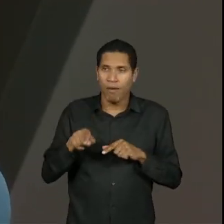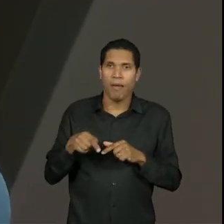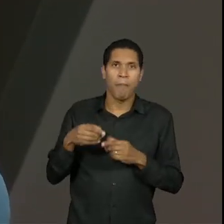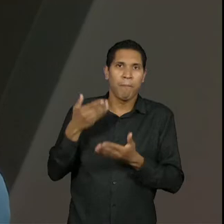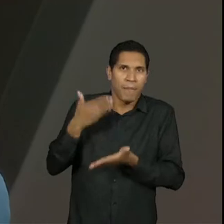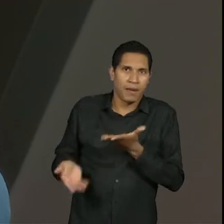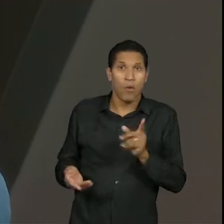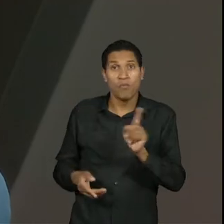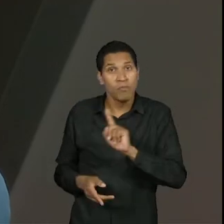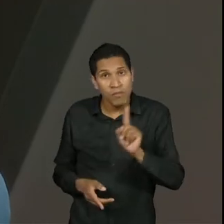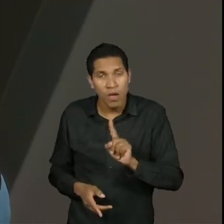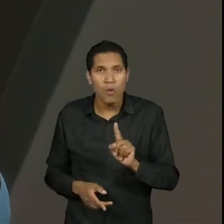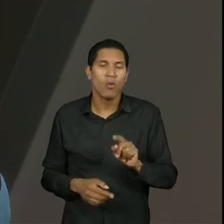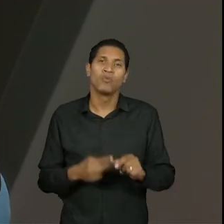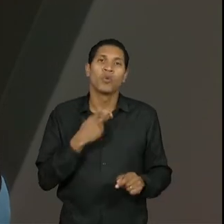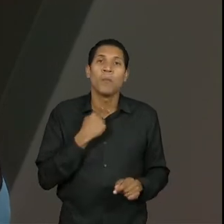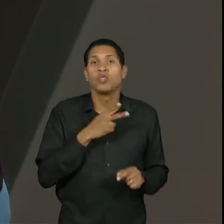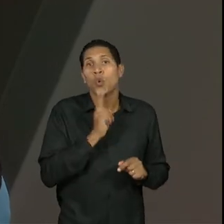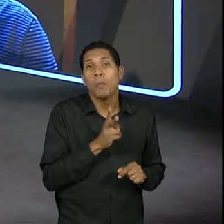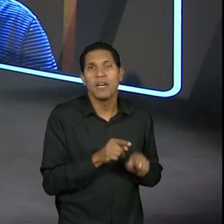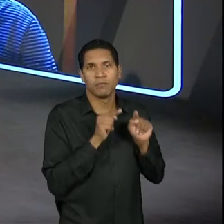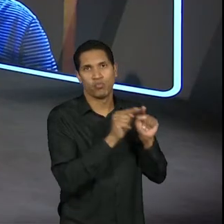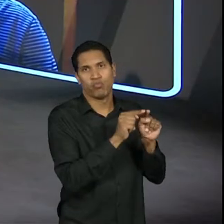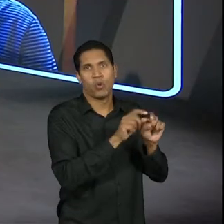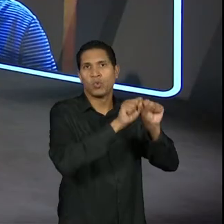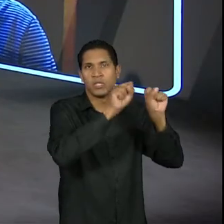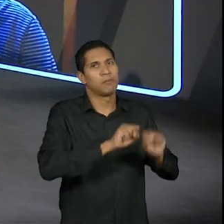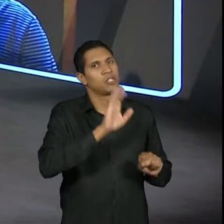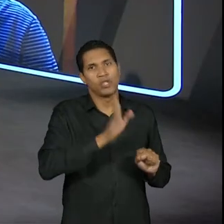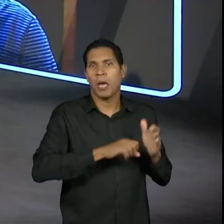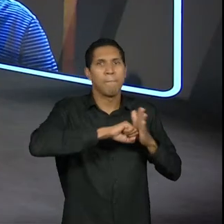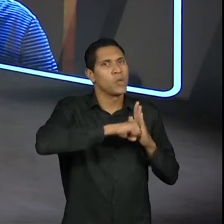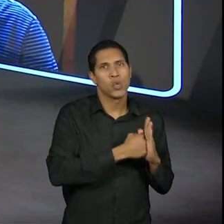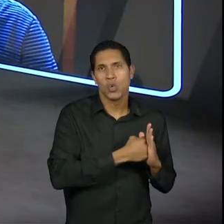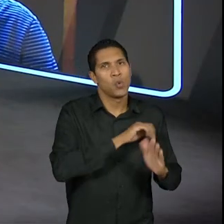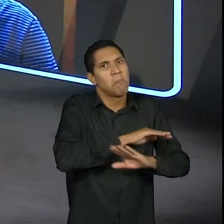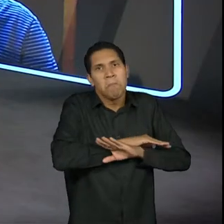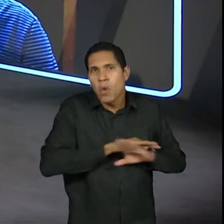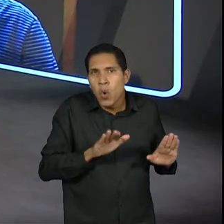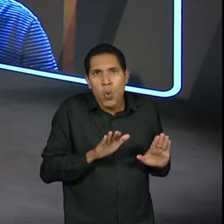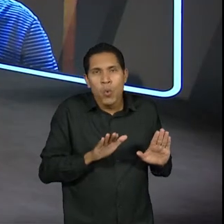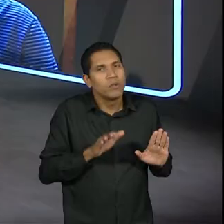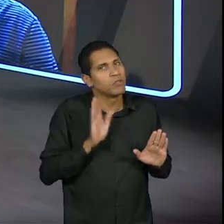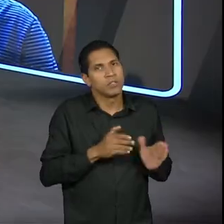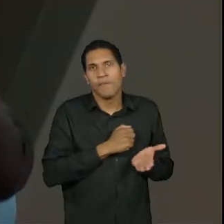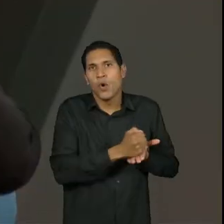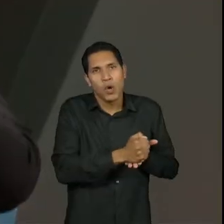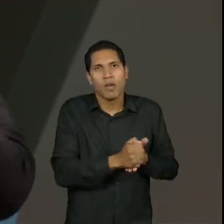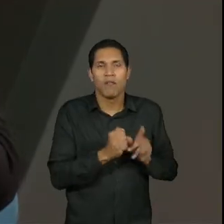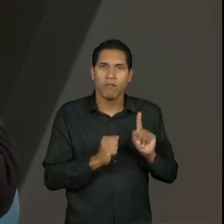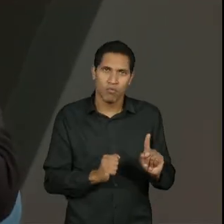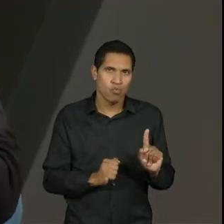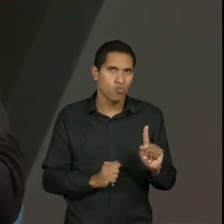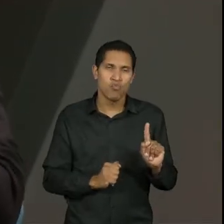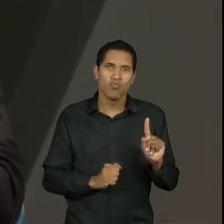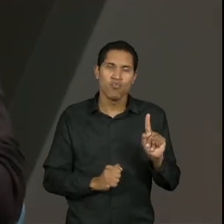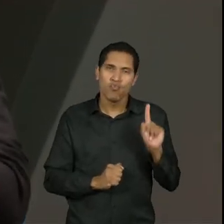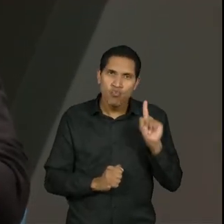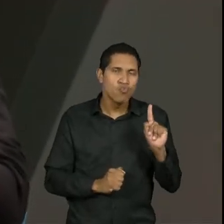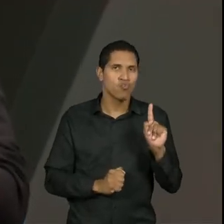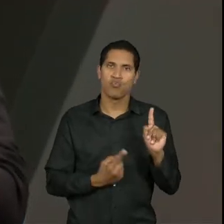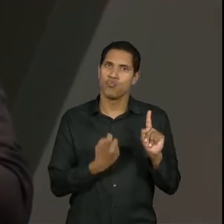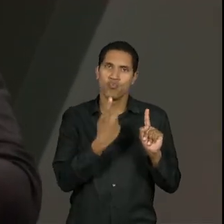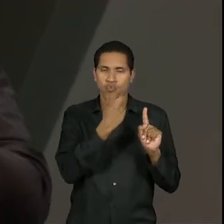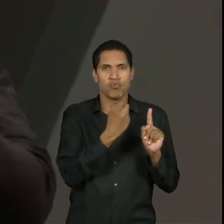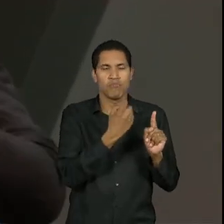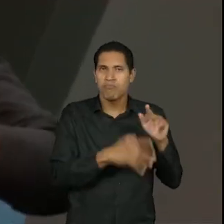validadas. Ele não consegue postar. O sistema está configurado para receber um único